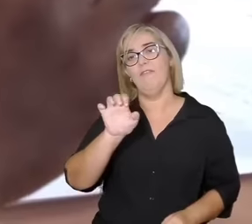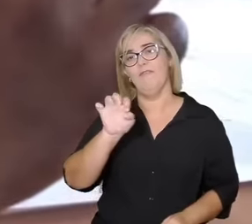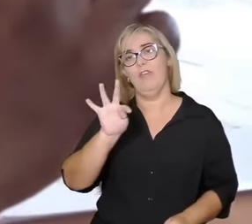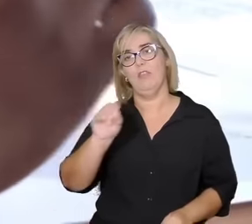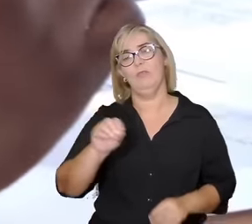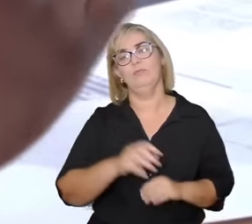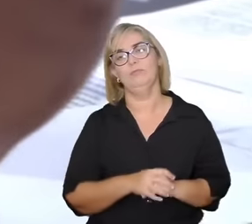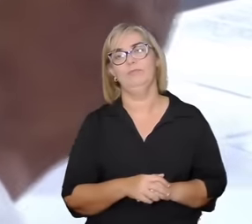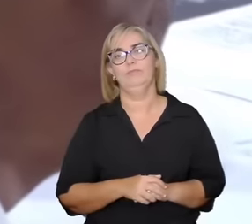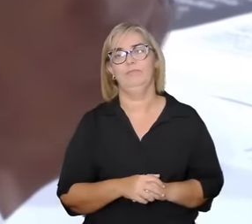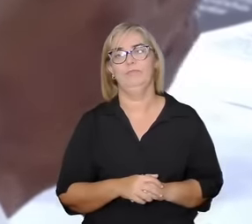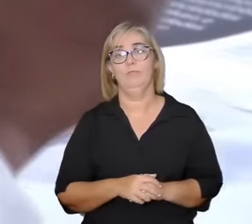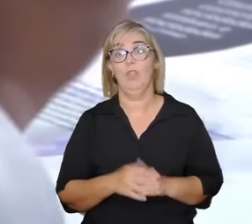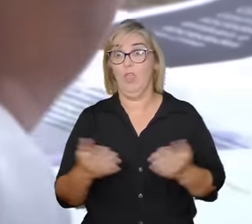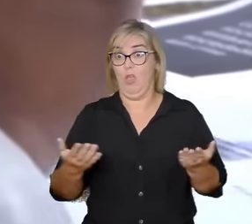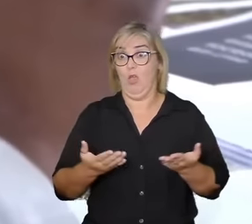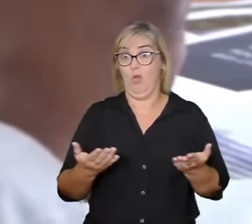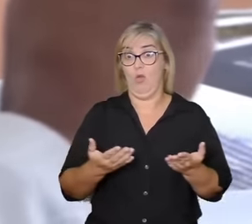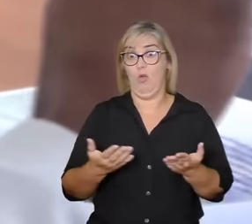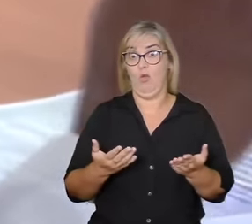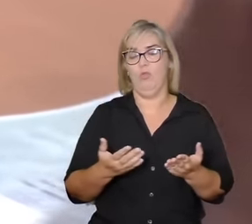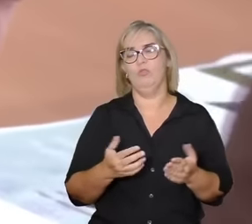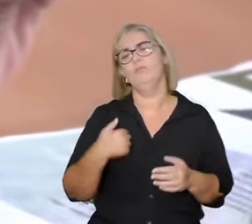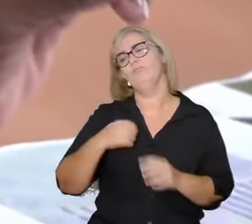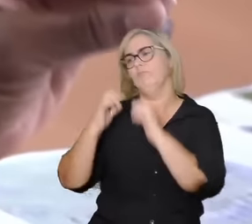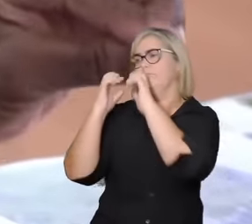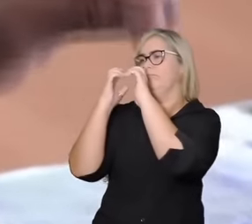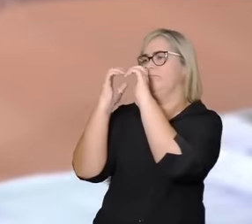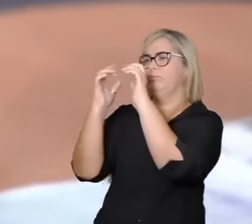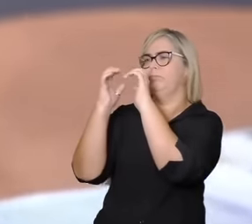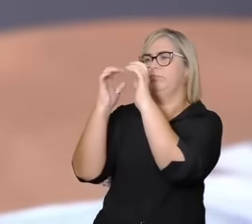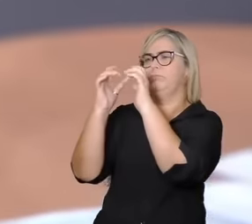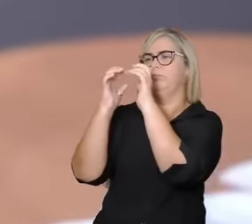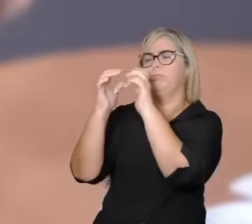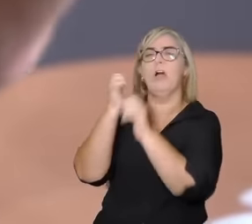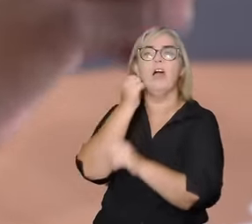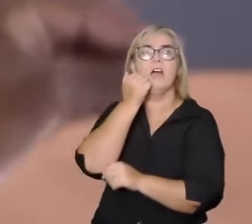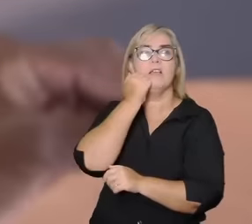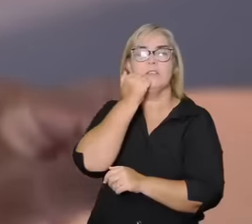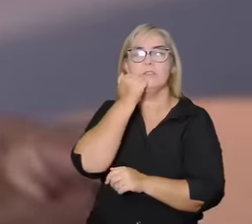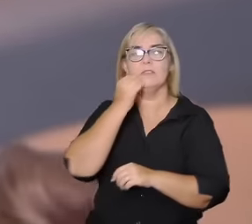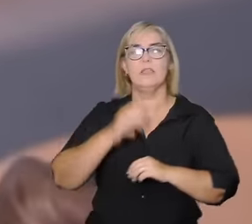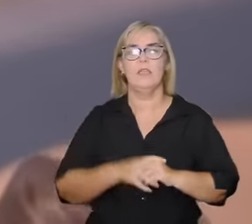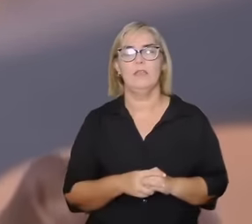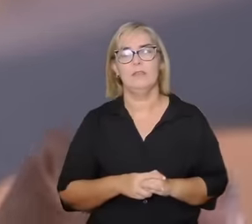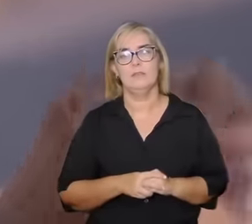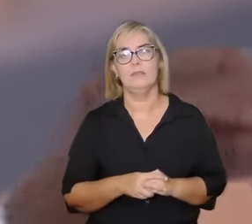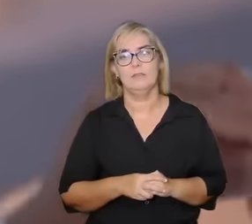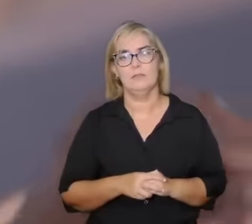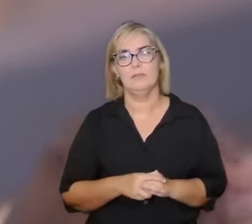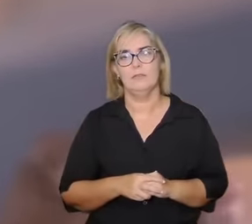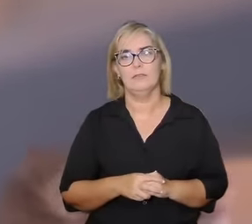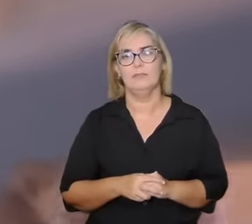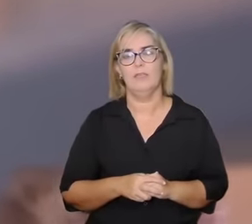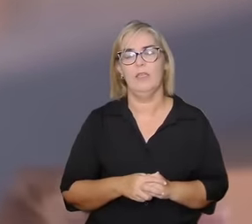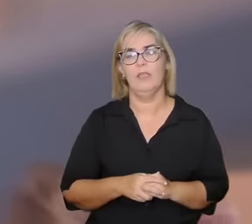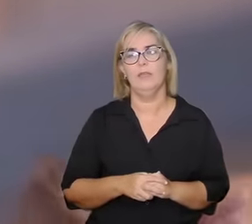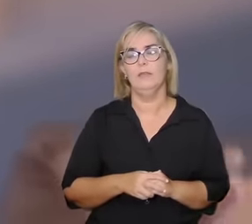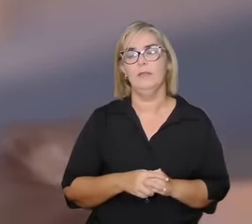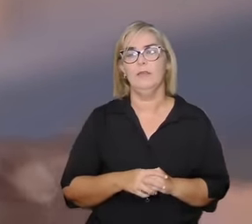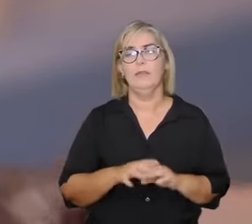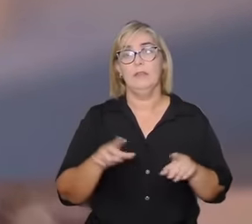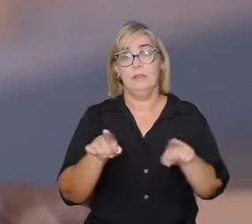aqui eu estou com a neurociência combinando aqui um pouco de neurociência me lançando no Antônio Damasio outras tantos e tantos